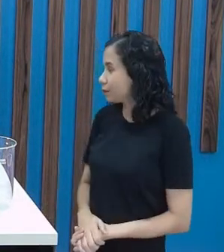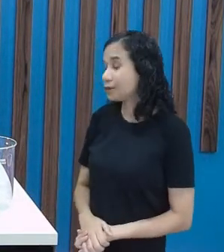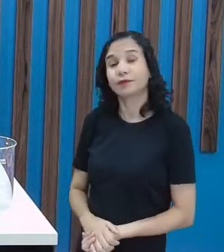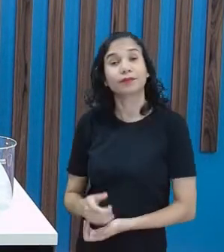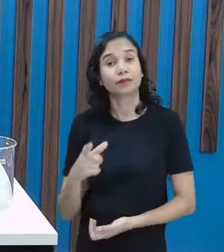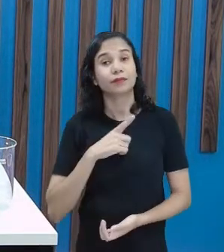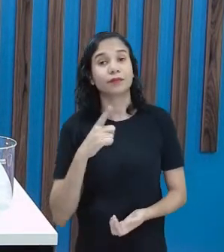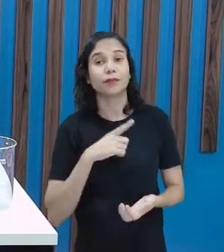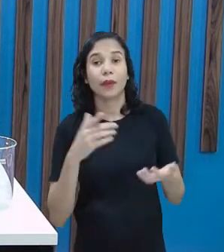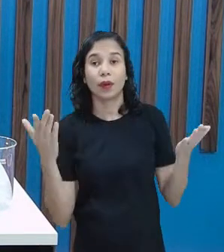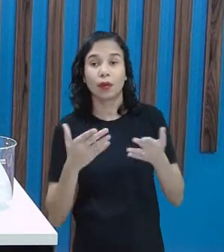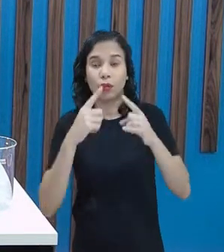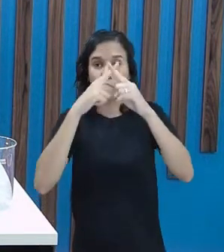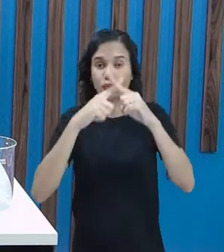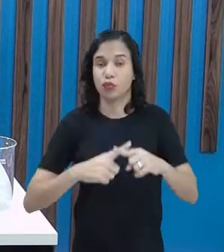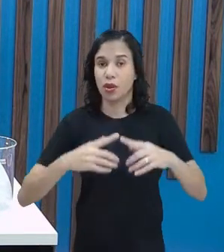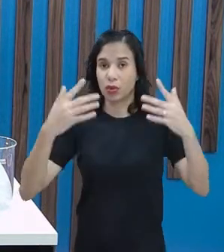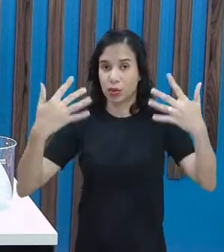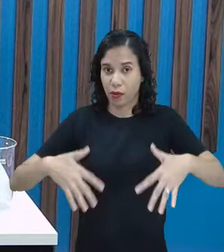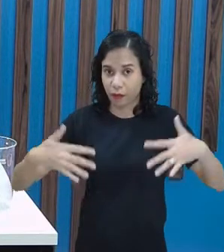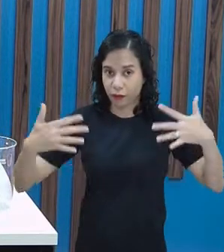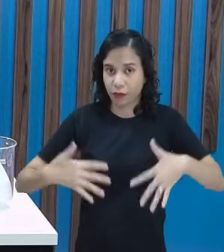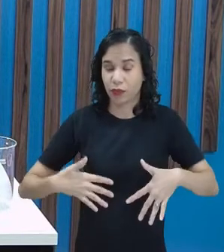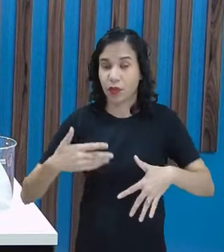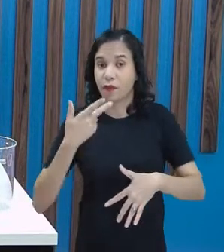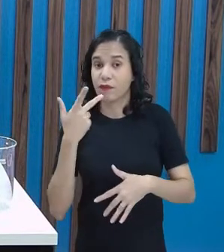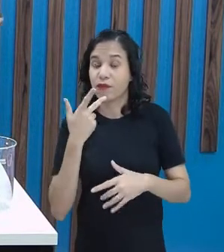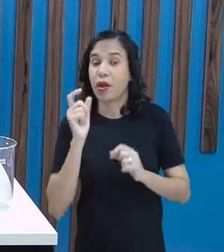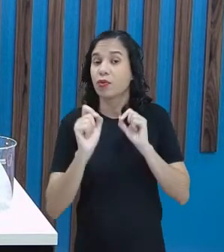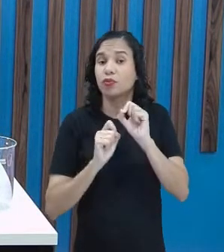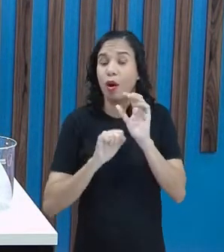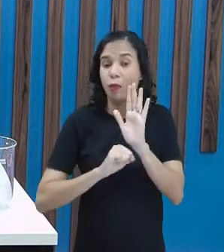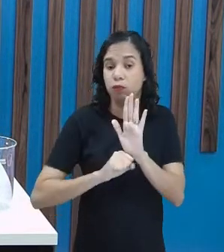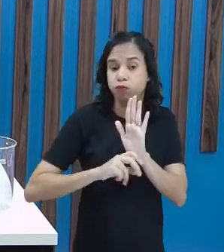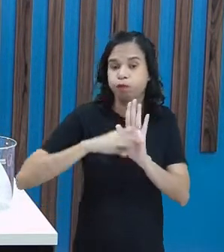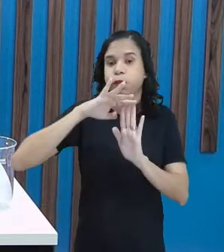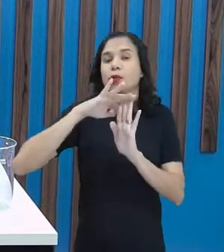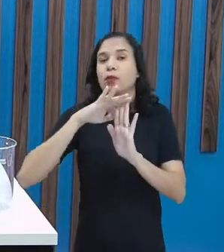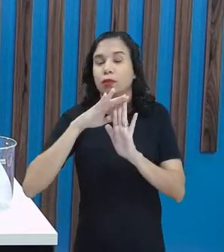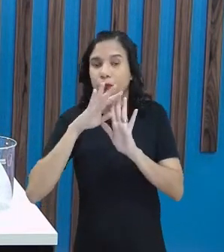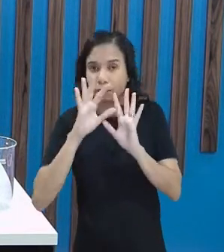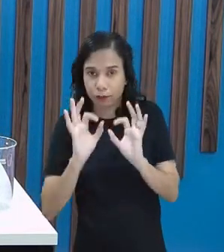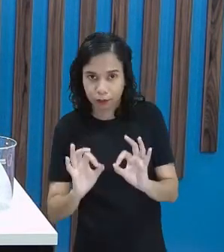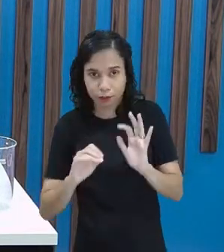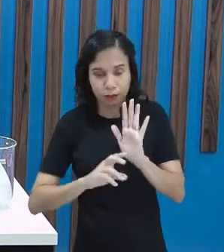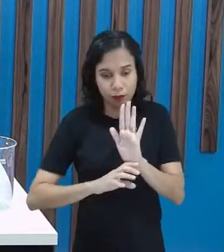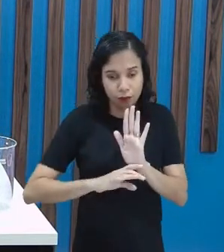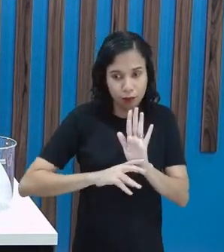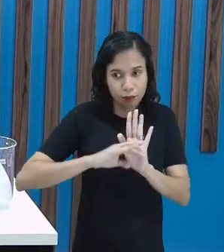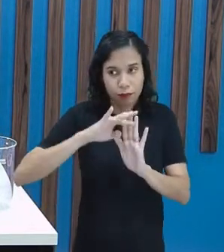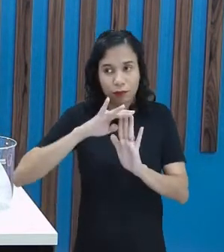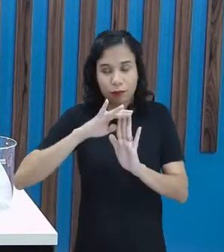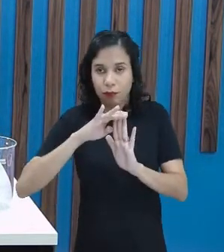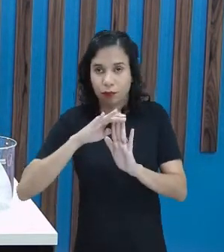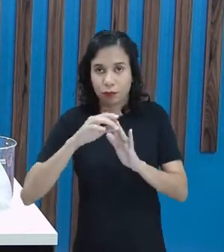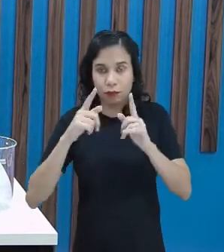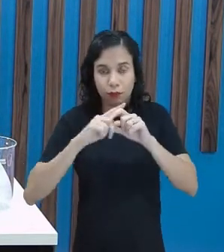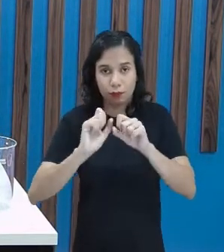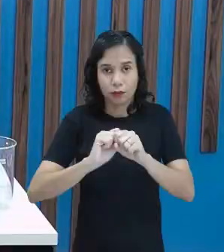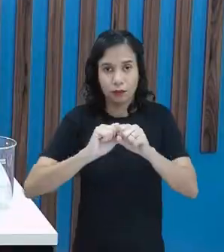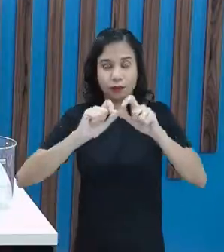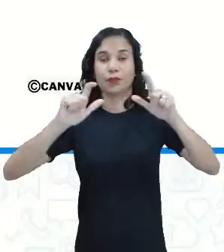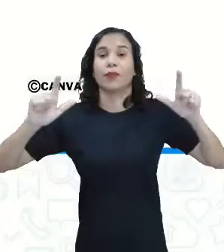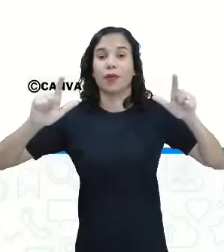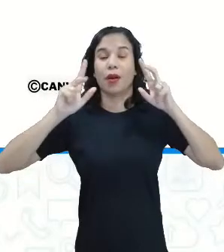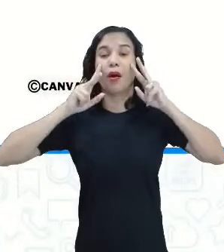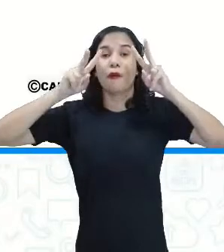Eu tenho agora outro desafio para vocês que vai falar de capacidade. Da grandeza capacidade. Amplie aí a